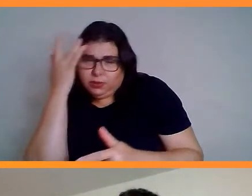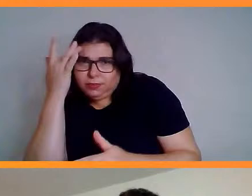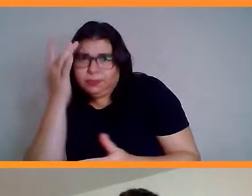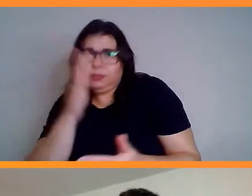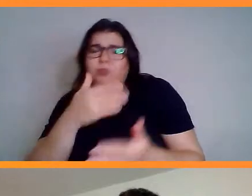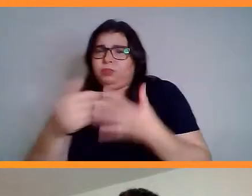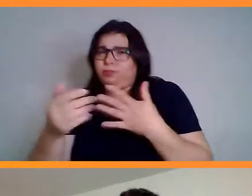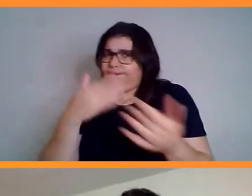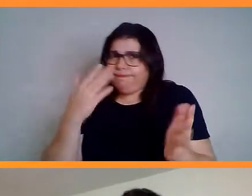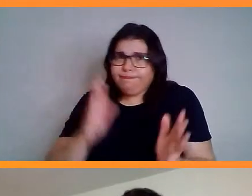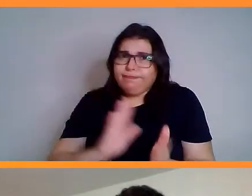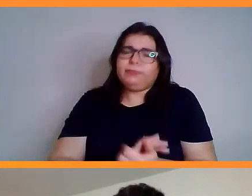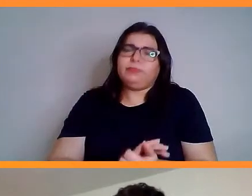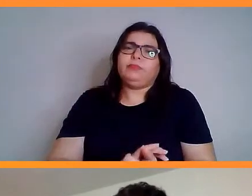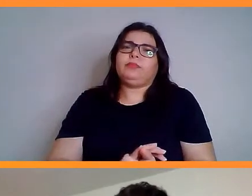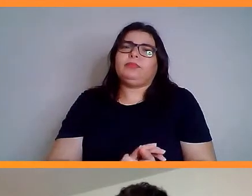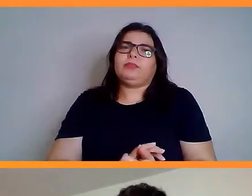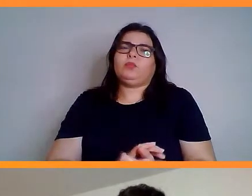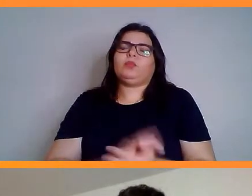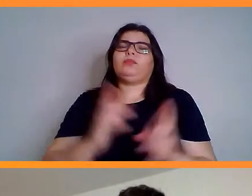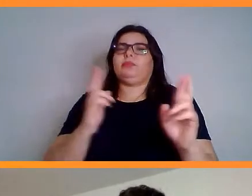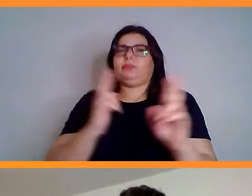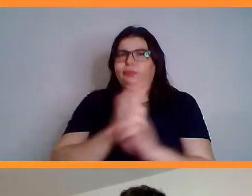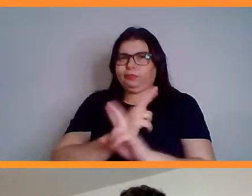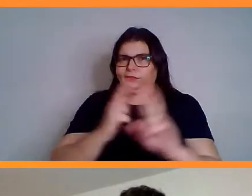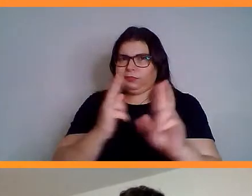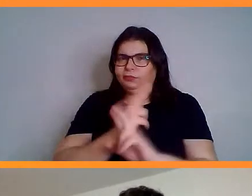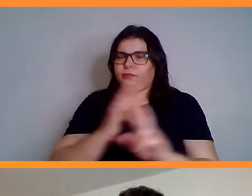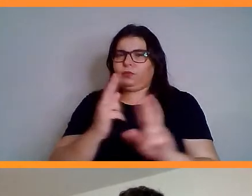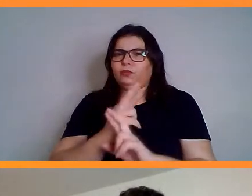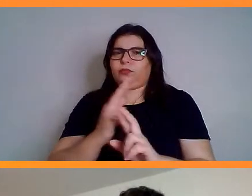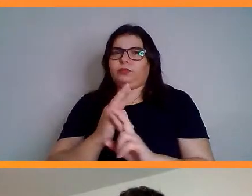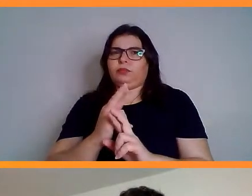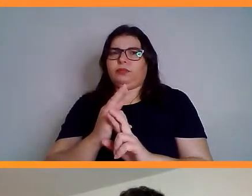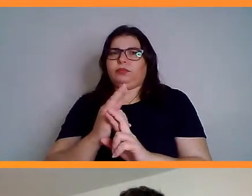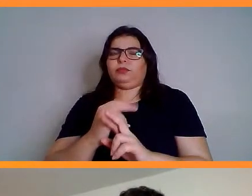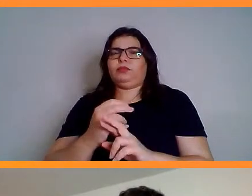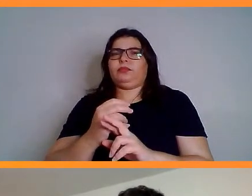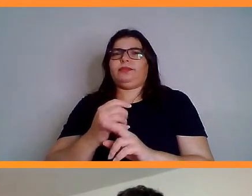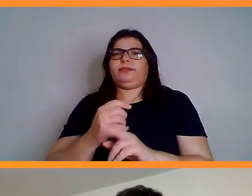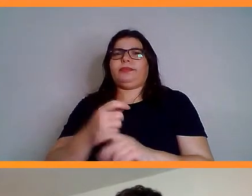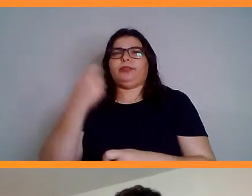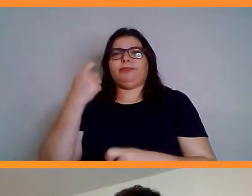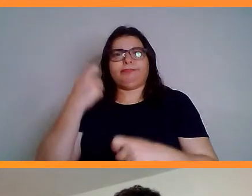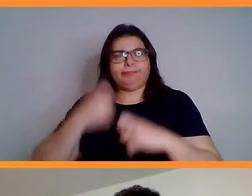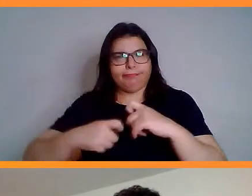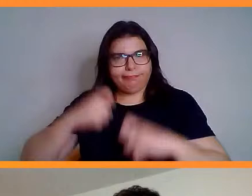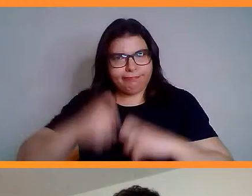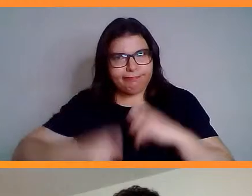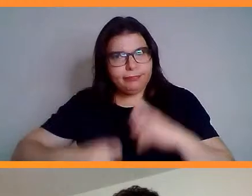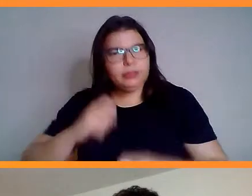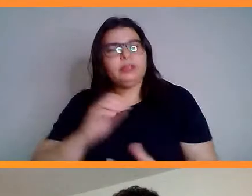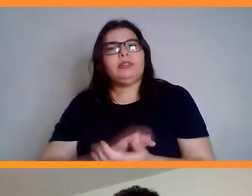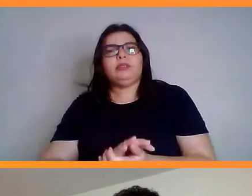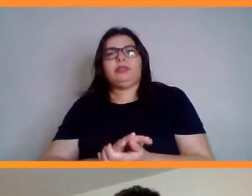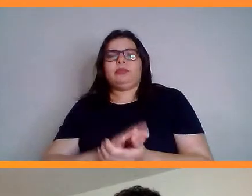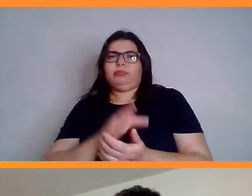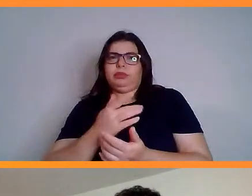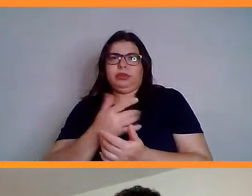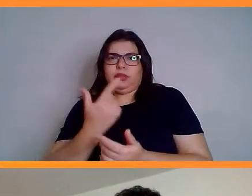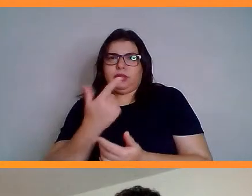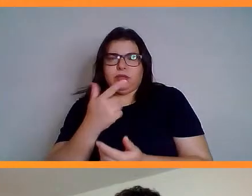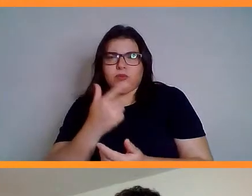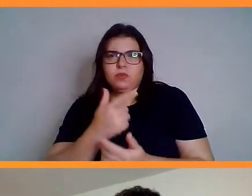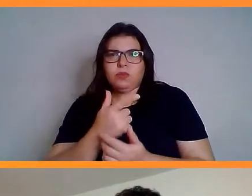Então, com relação à reprodução, elas não ficam inférteis, vamos dizer